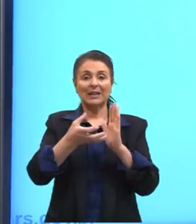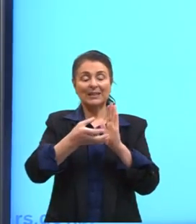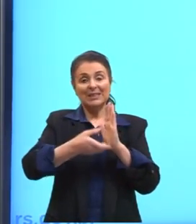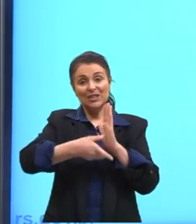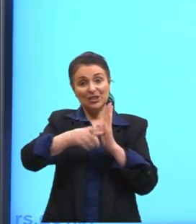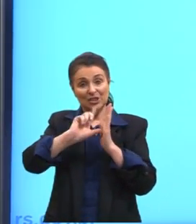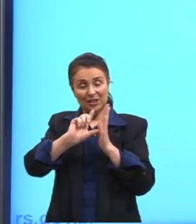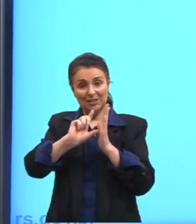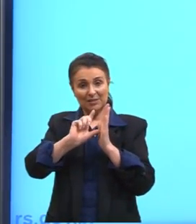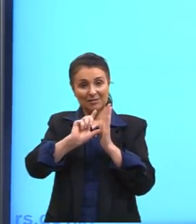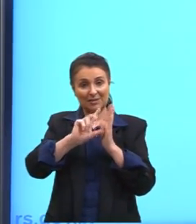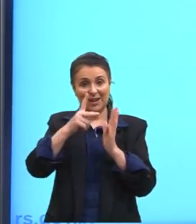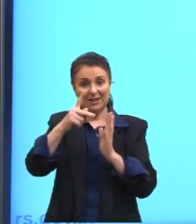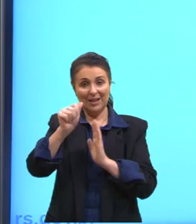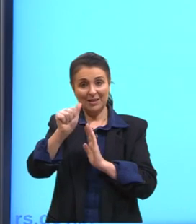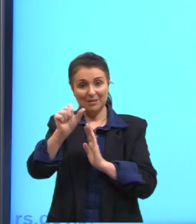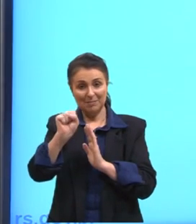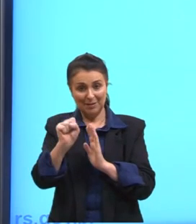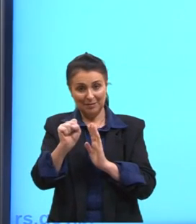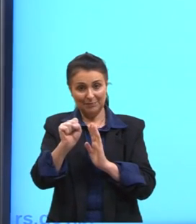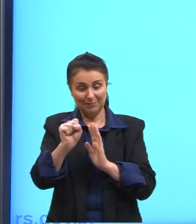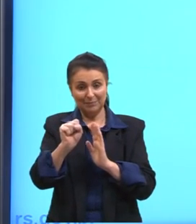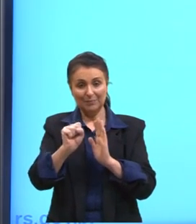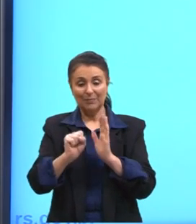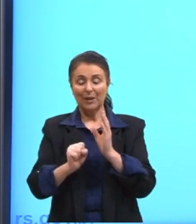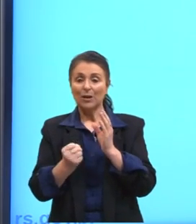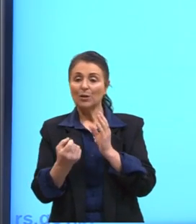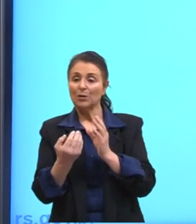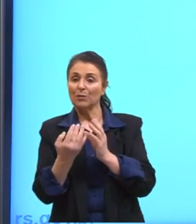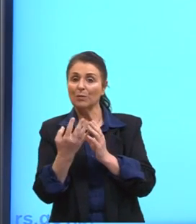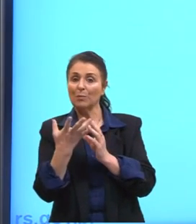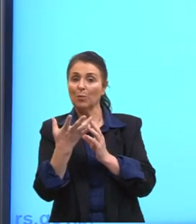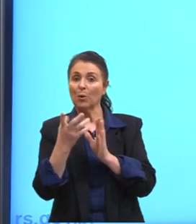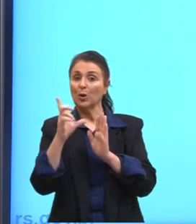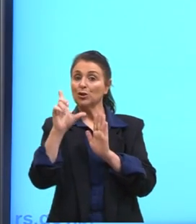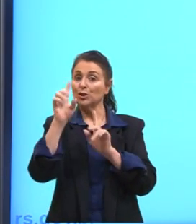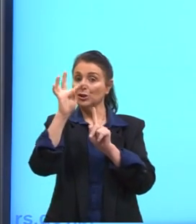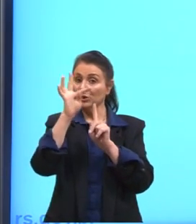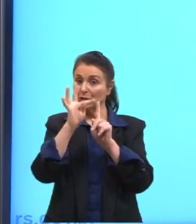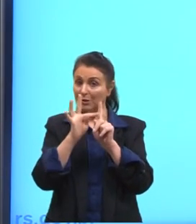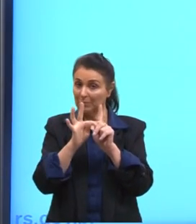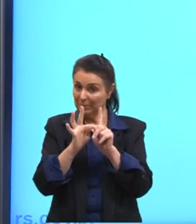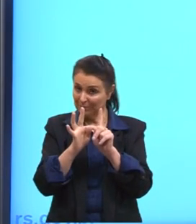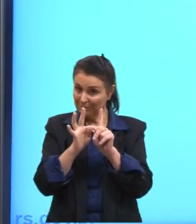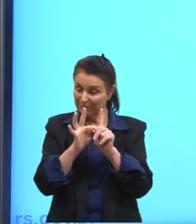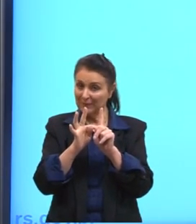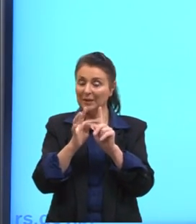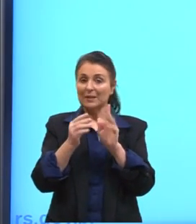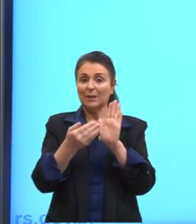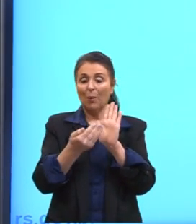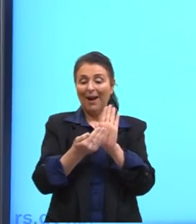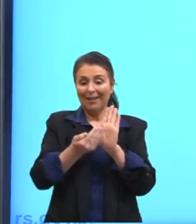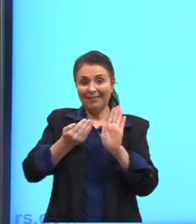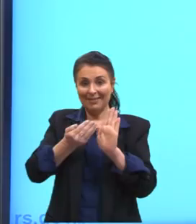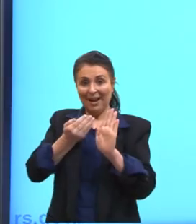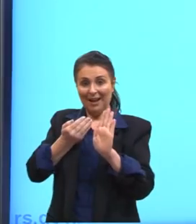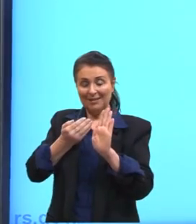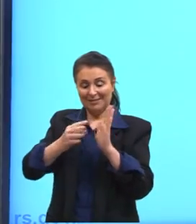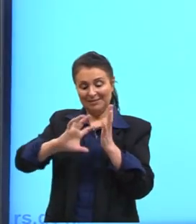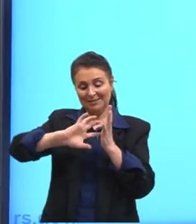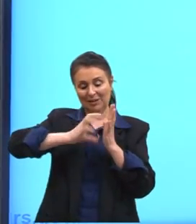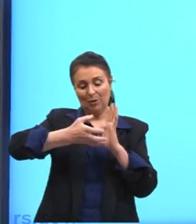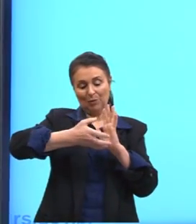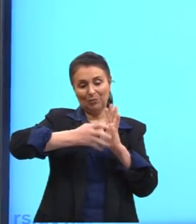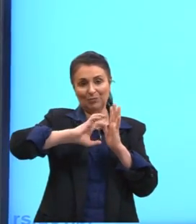posteriores das pás pelo vapor em baixa temperatura. No lado de trás das pás, então, aqui a gente tem um ciclo, né?